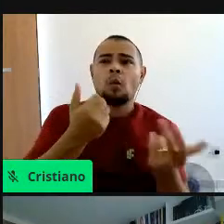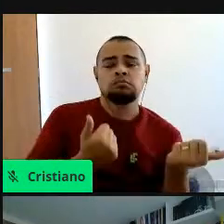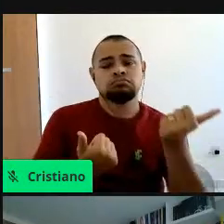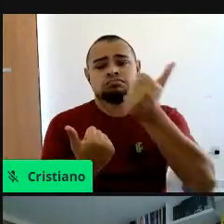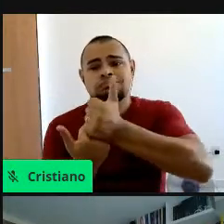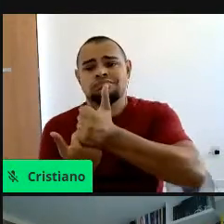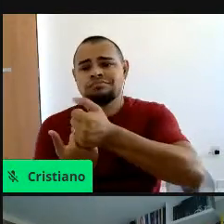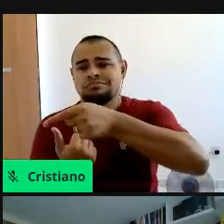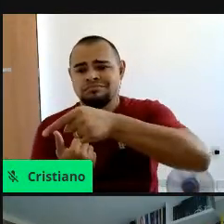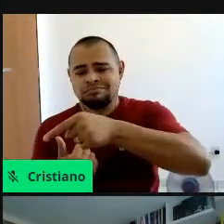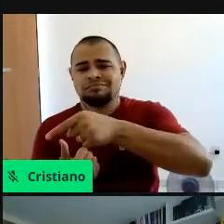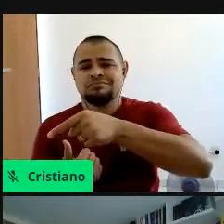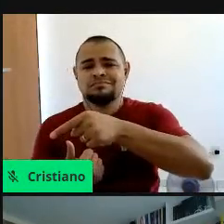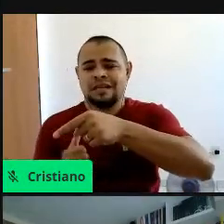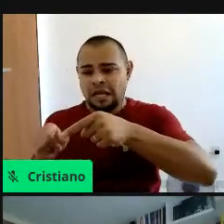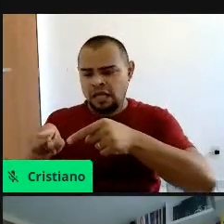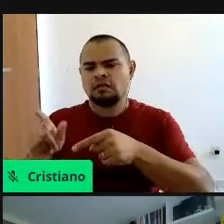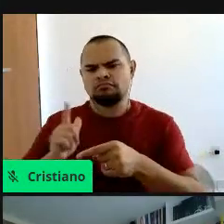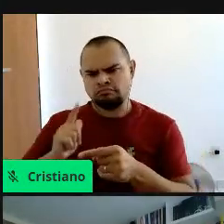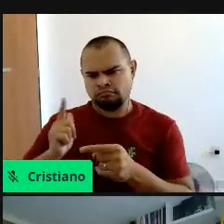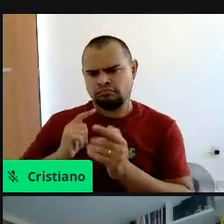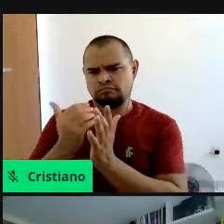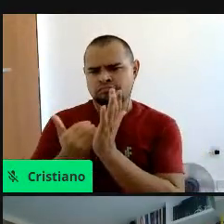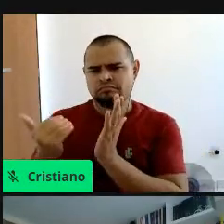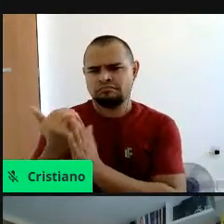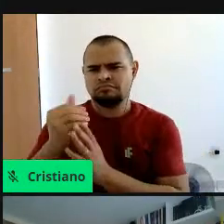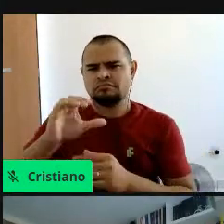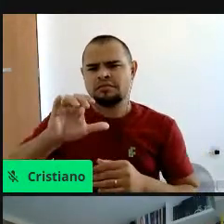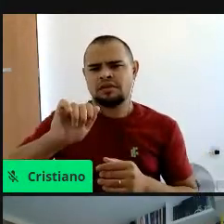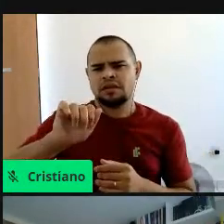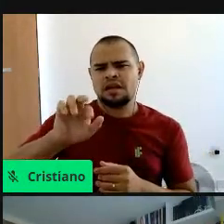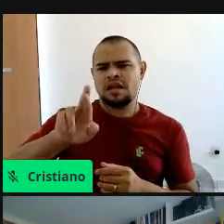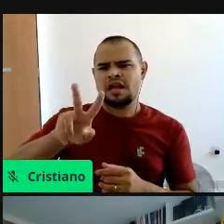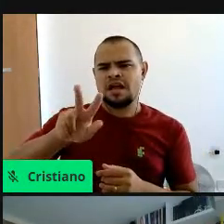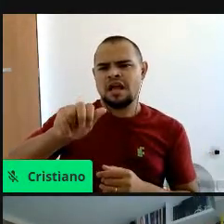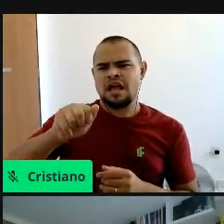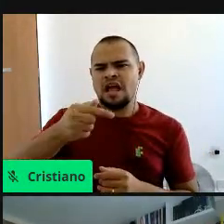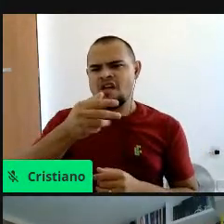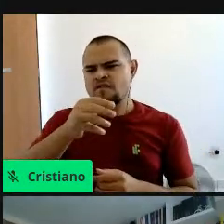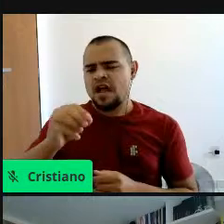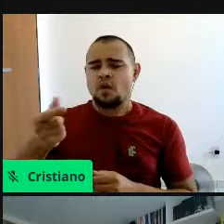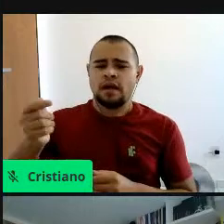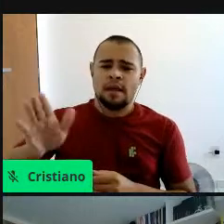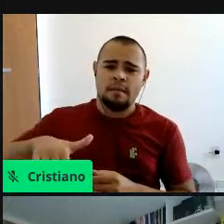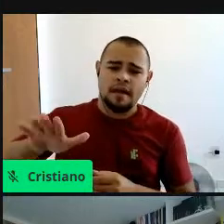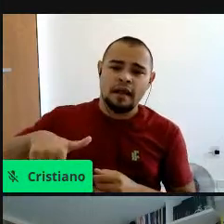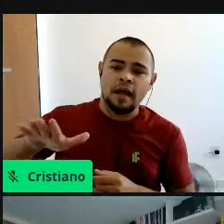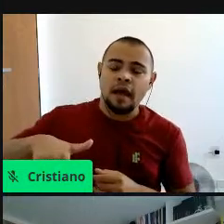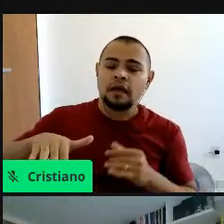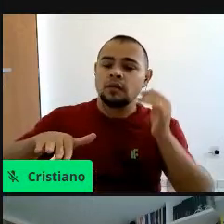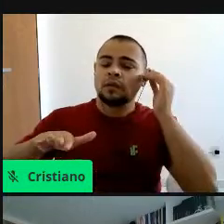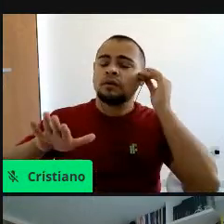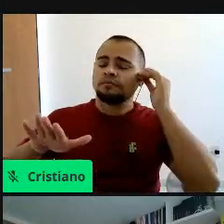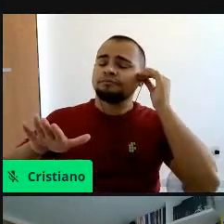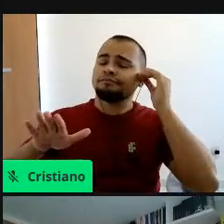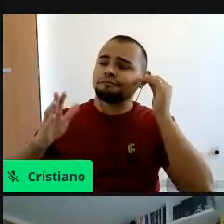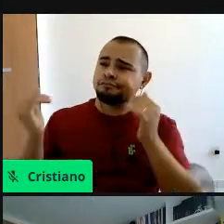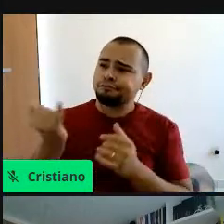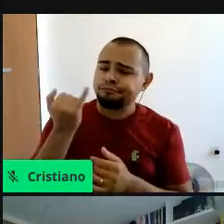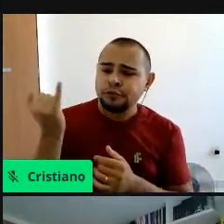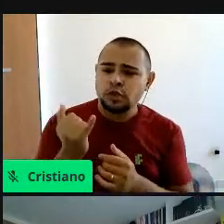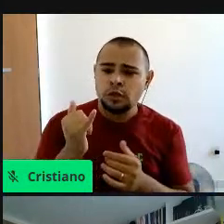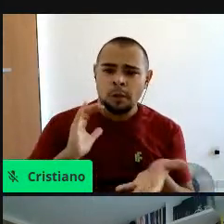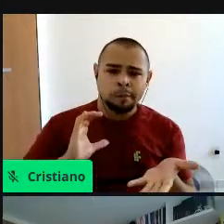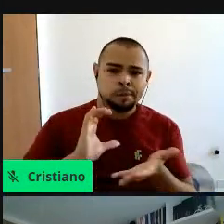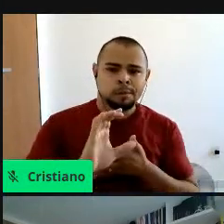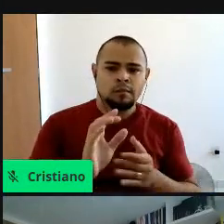por estar ainda em abundância, como o carvão, né, de baixo custo, então, é necessário esse investimento tecnológico,